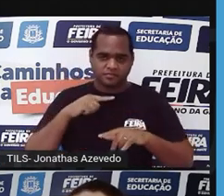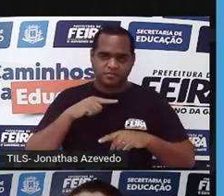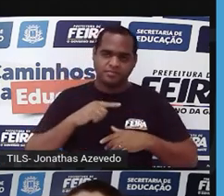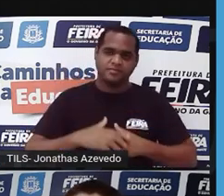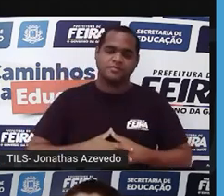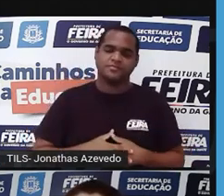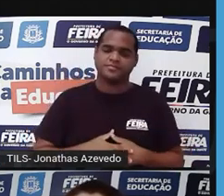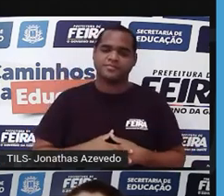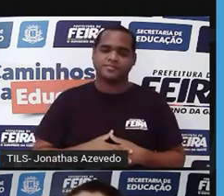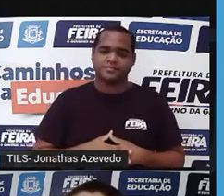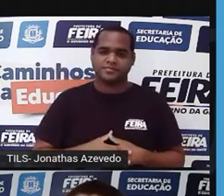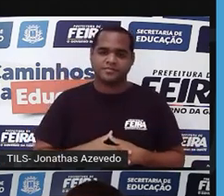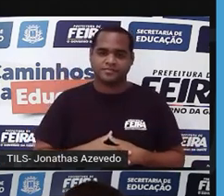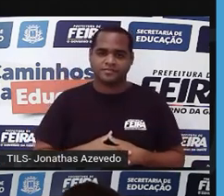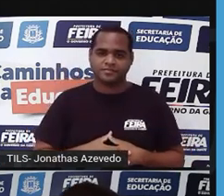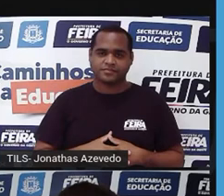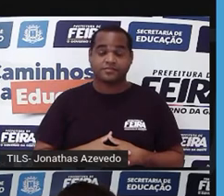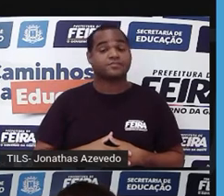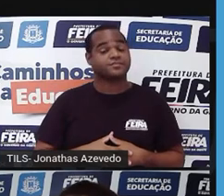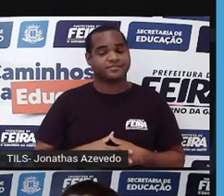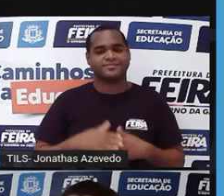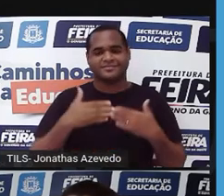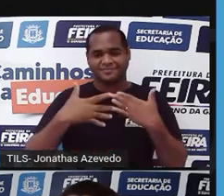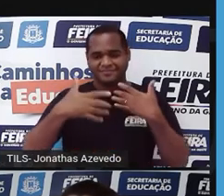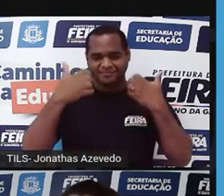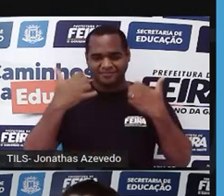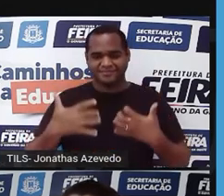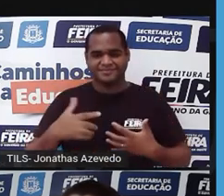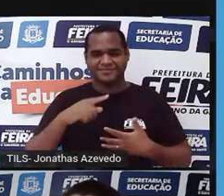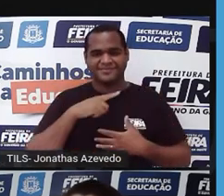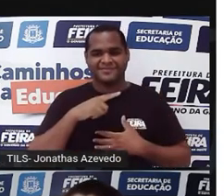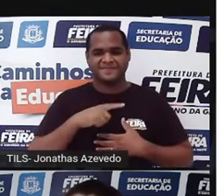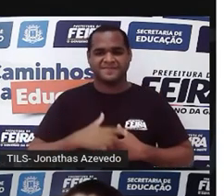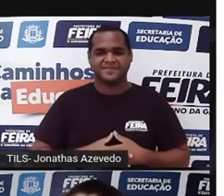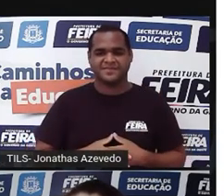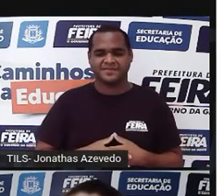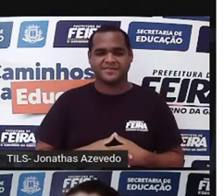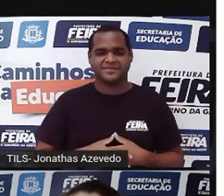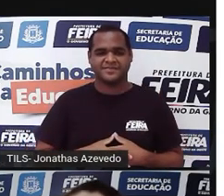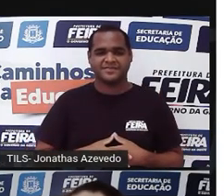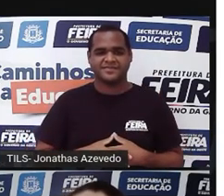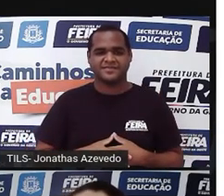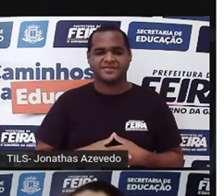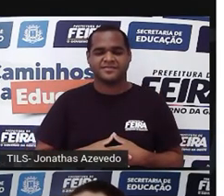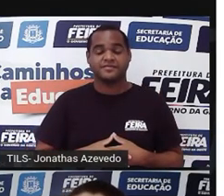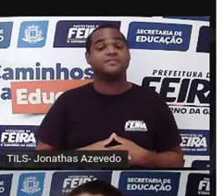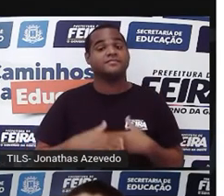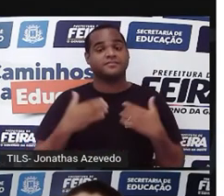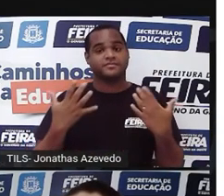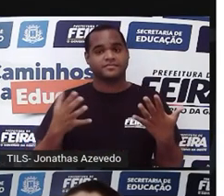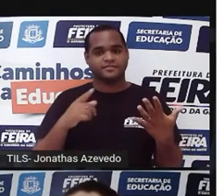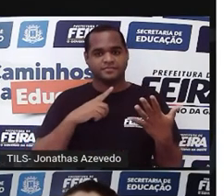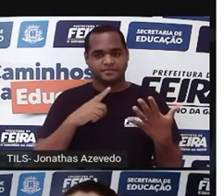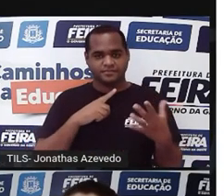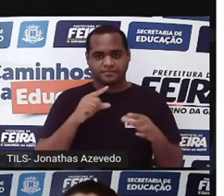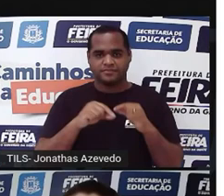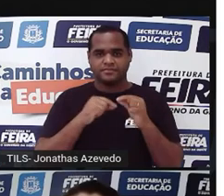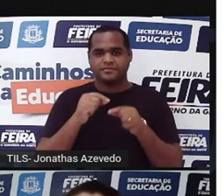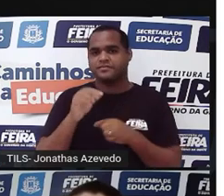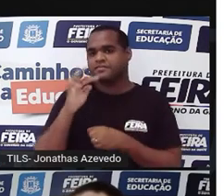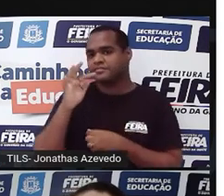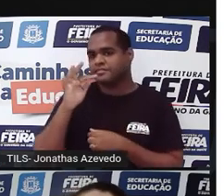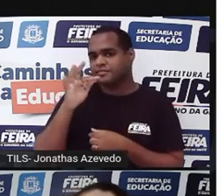falso fruto. Então, vamos lá prosseguir aqui nos nossos estudos. Então, a flor,